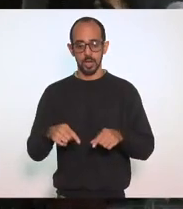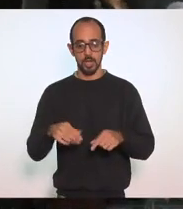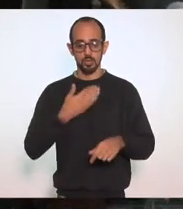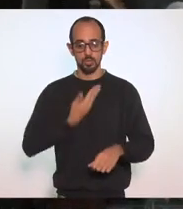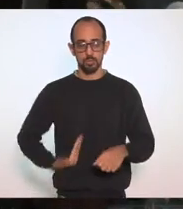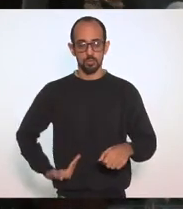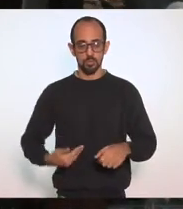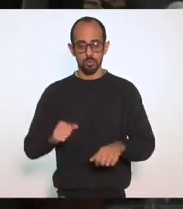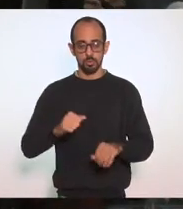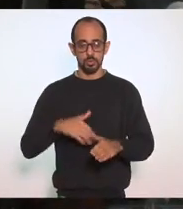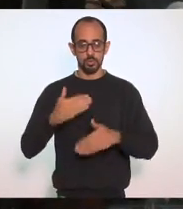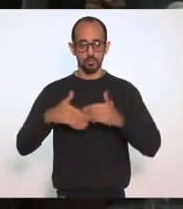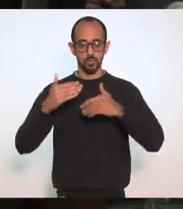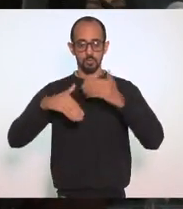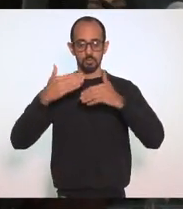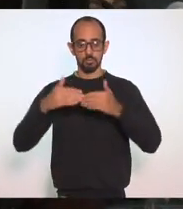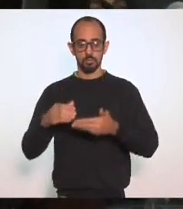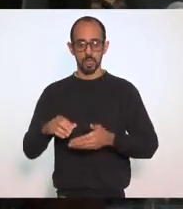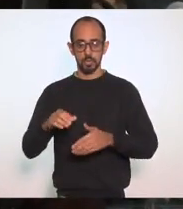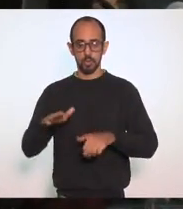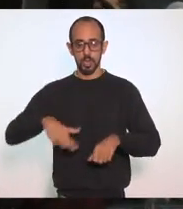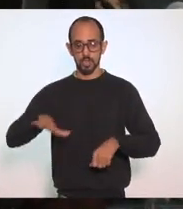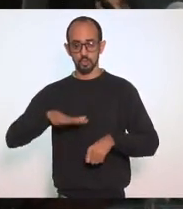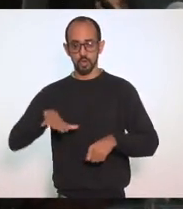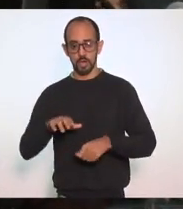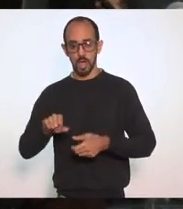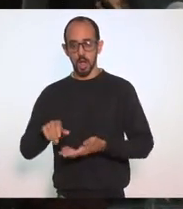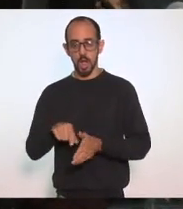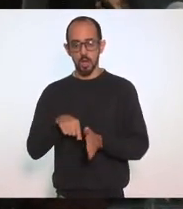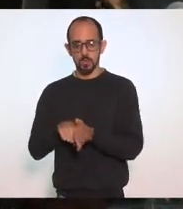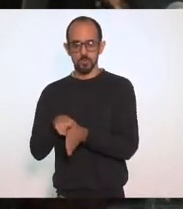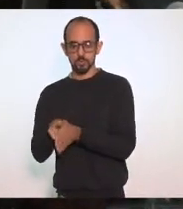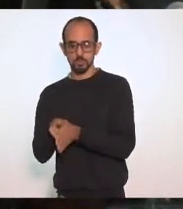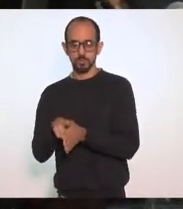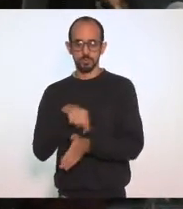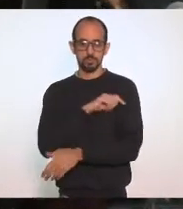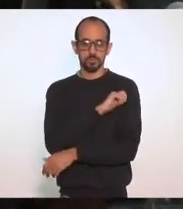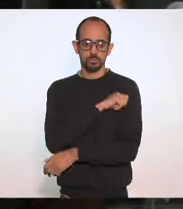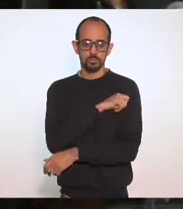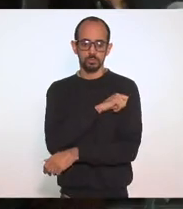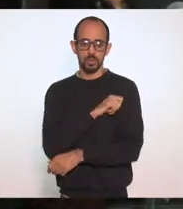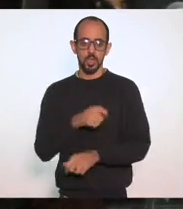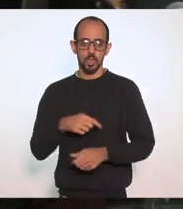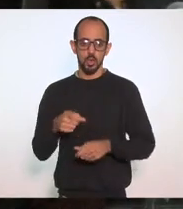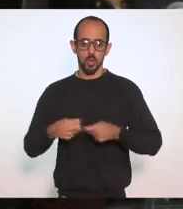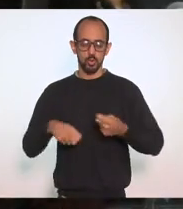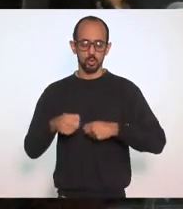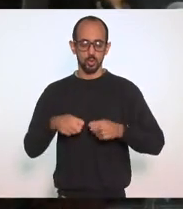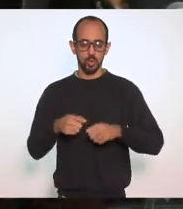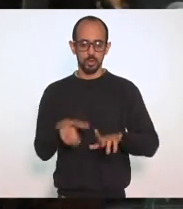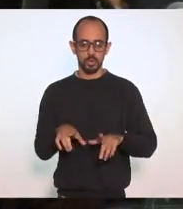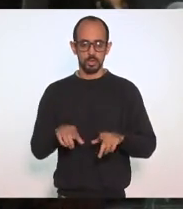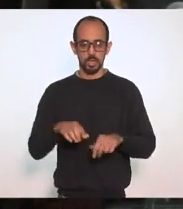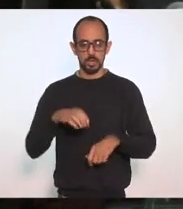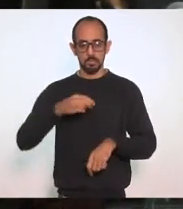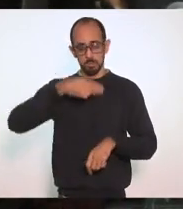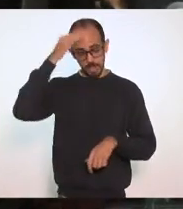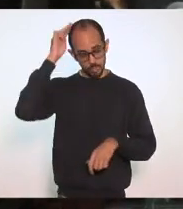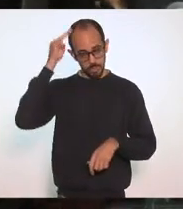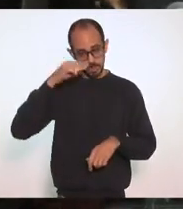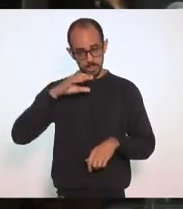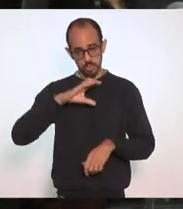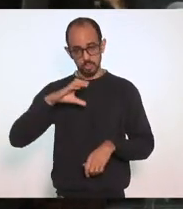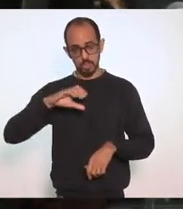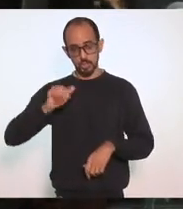Municipais De desenvolvimento Regional E de orçamento Finanças E fiscalização Financeira E controle Para mim de parecer Pela comissão De concessão De justiça Deputado Márcio Pacheco